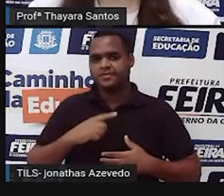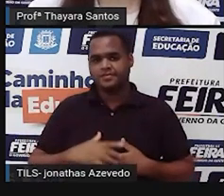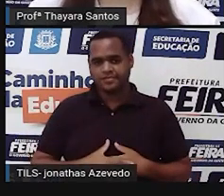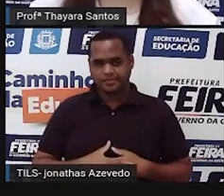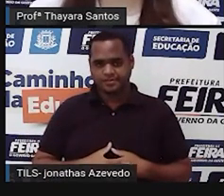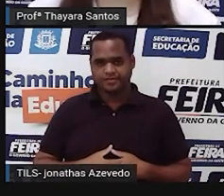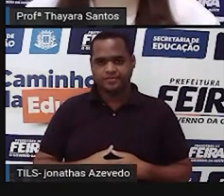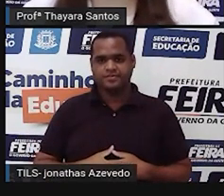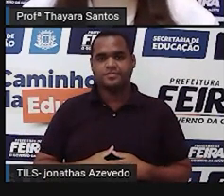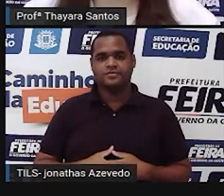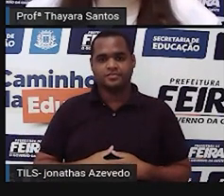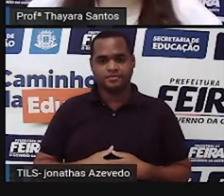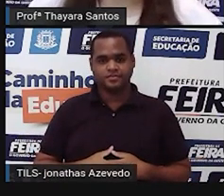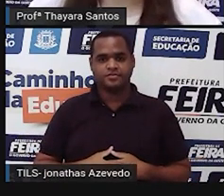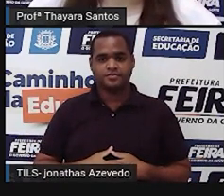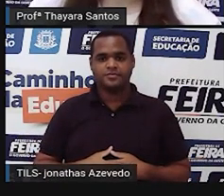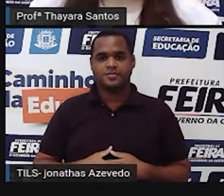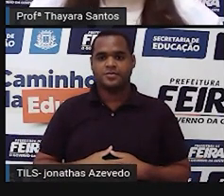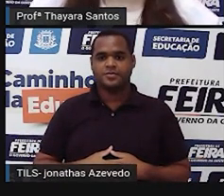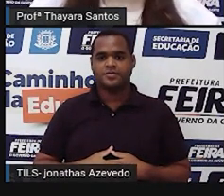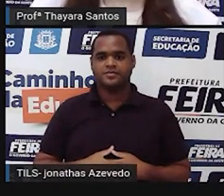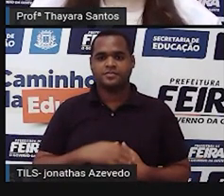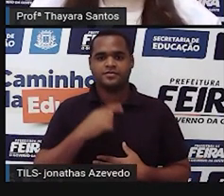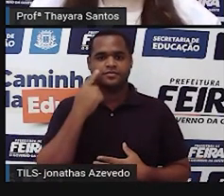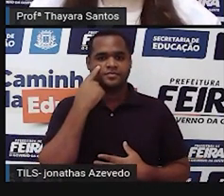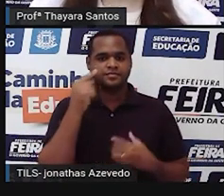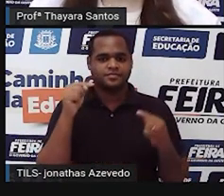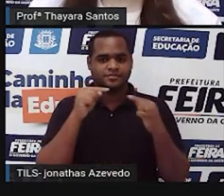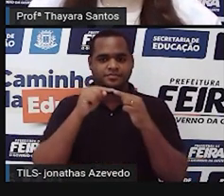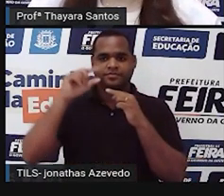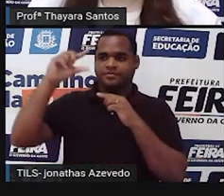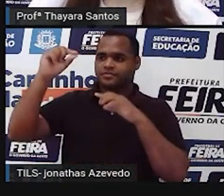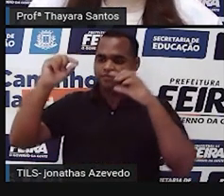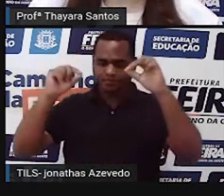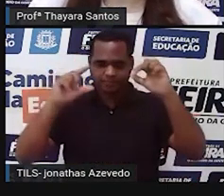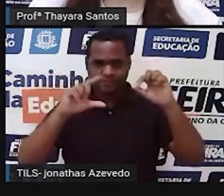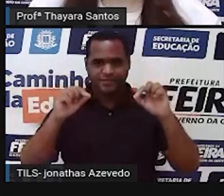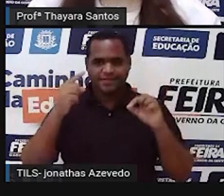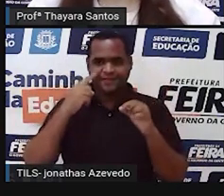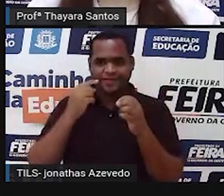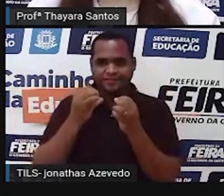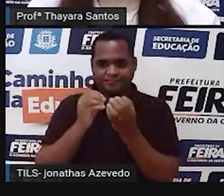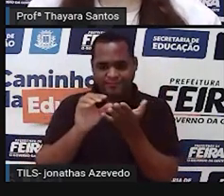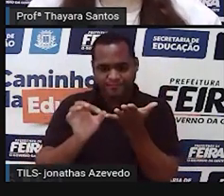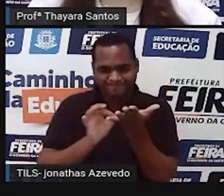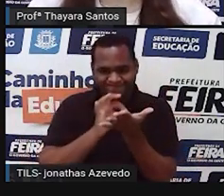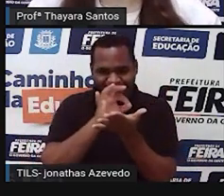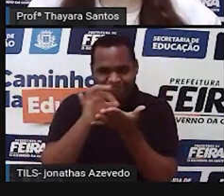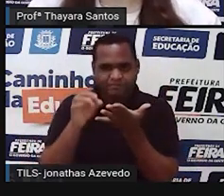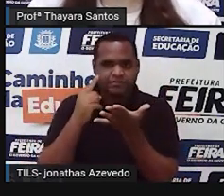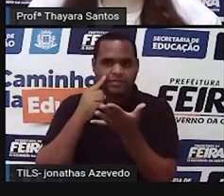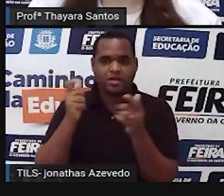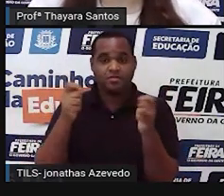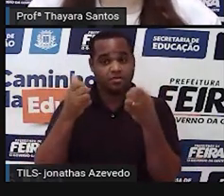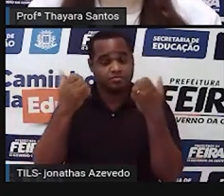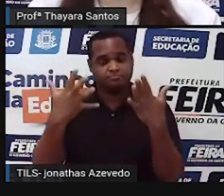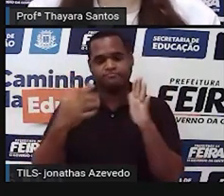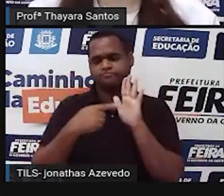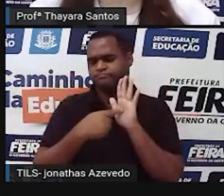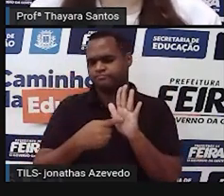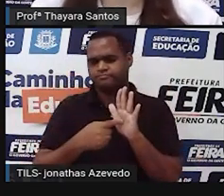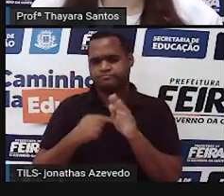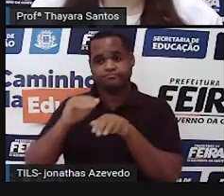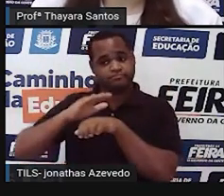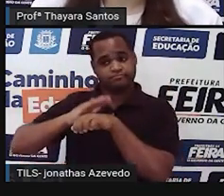Então, como é que ela faz essa relação? A astrologia utiliza o horóscopo e o zodíaco para determinar isso, né? Essa